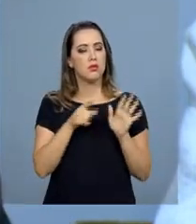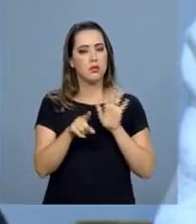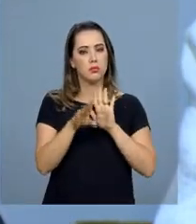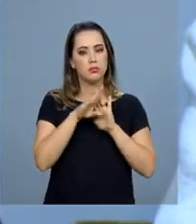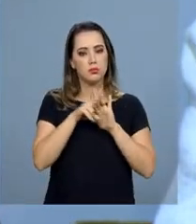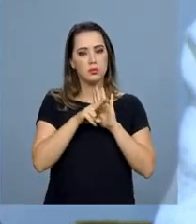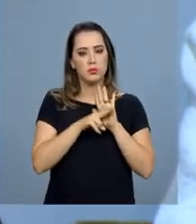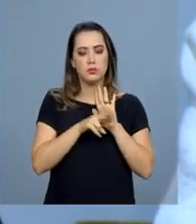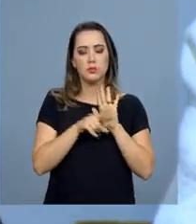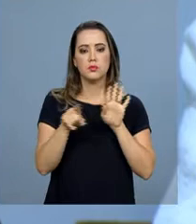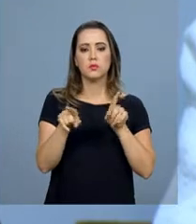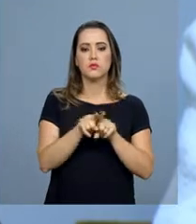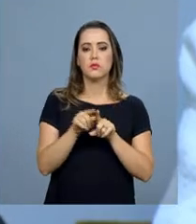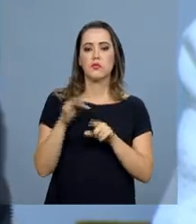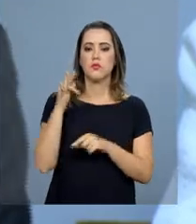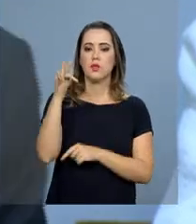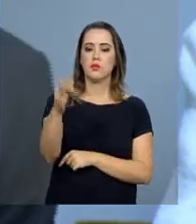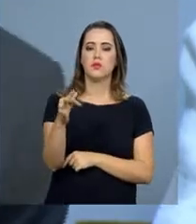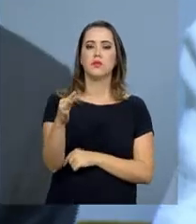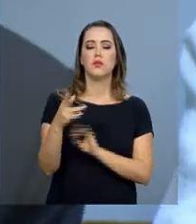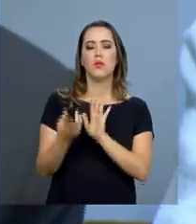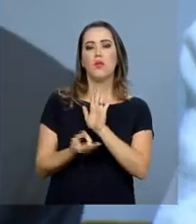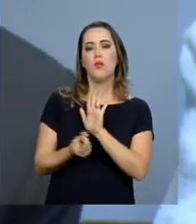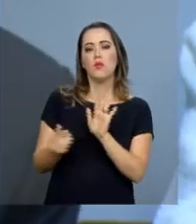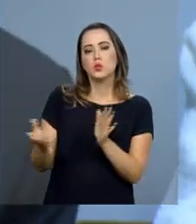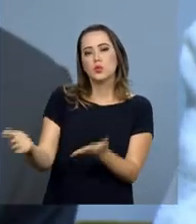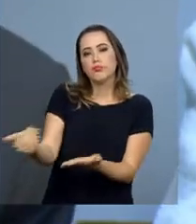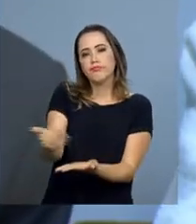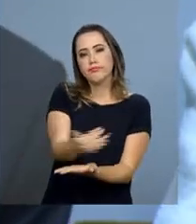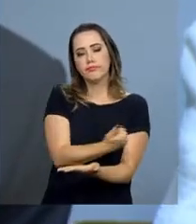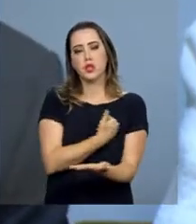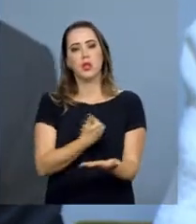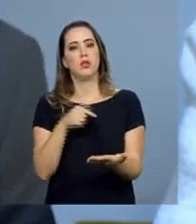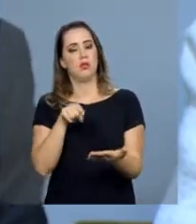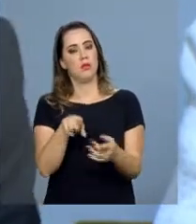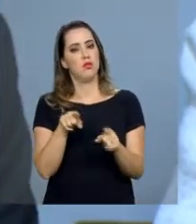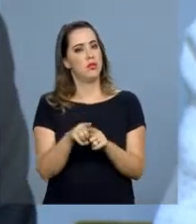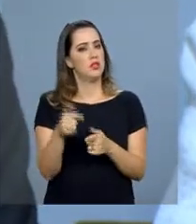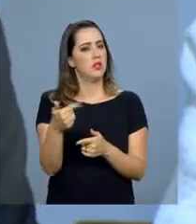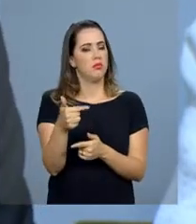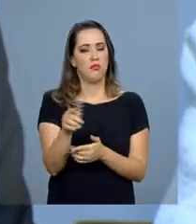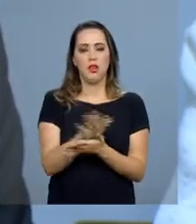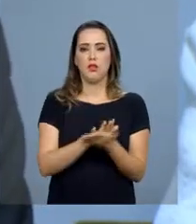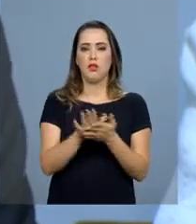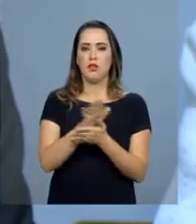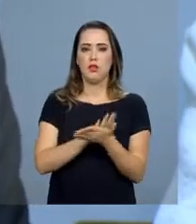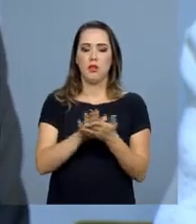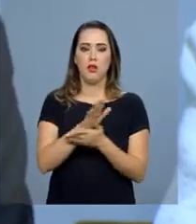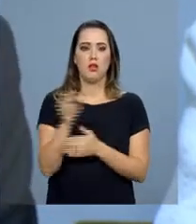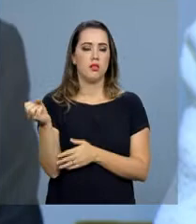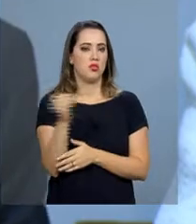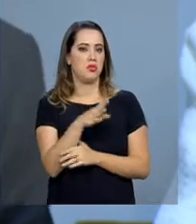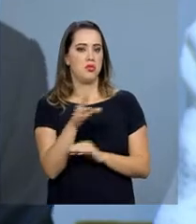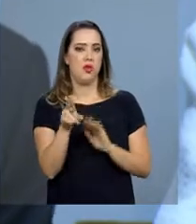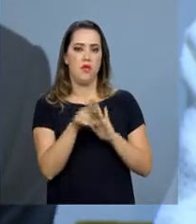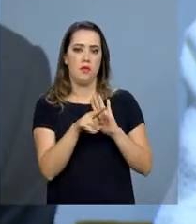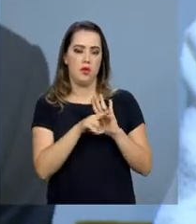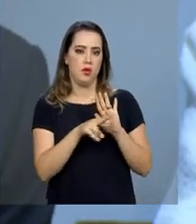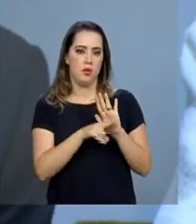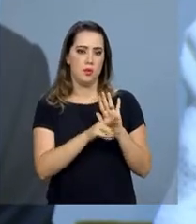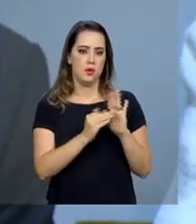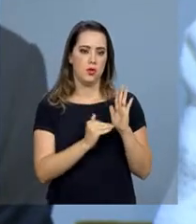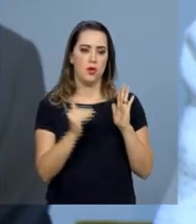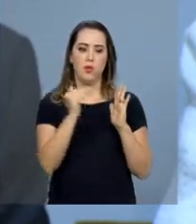receita de uma maneira sem levar em consideração nenhuma nova medida de